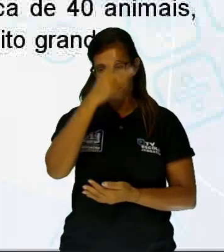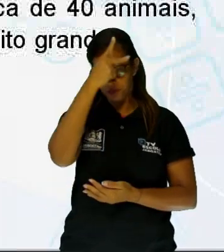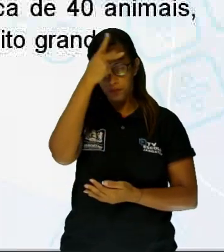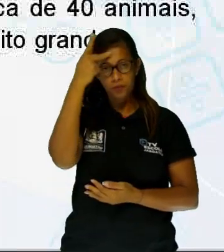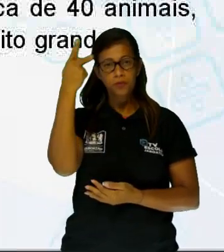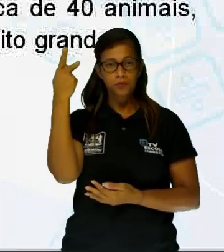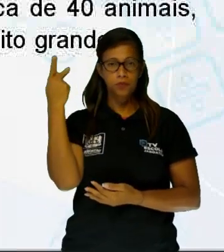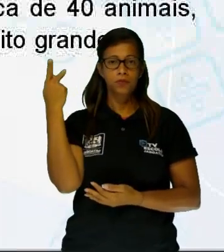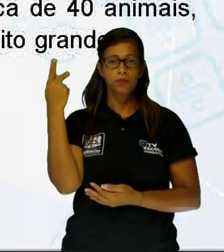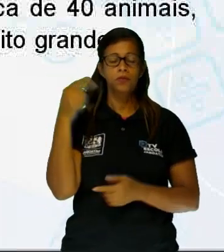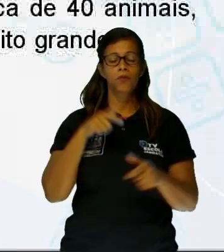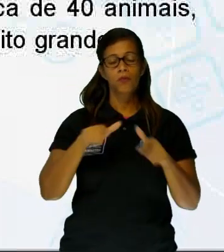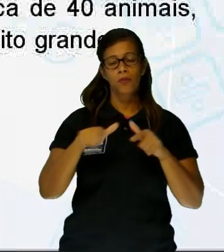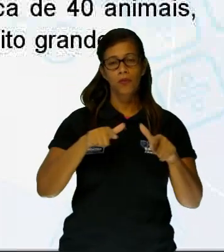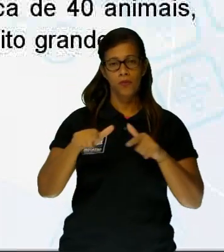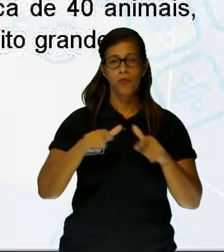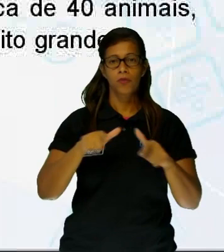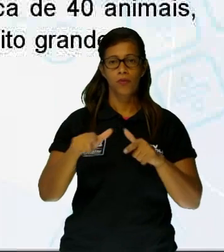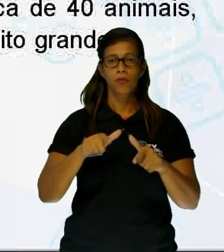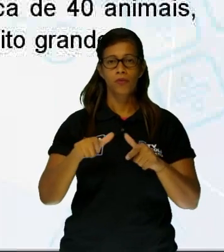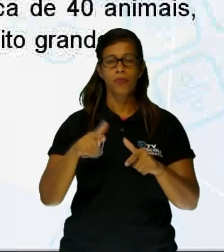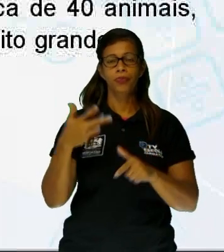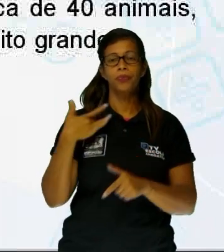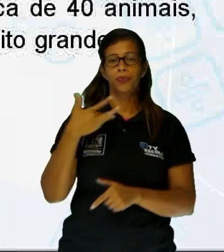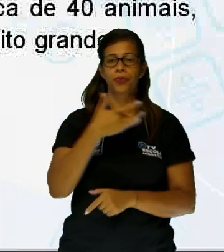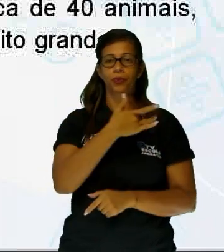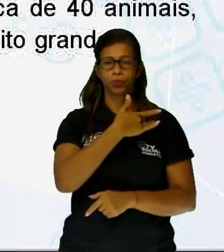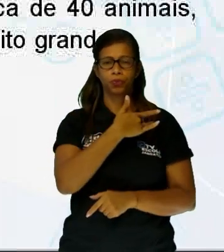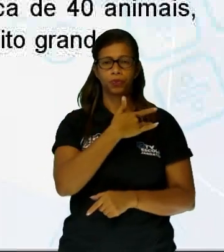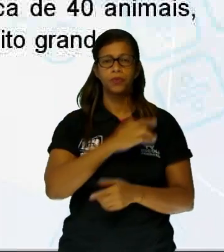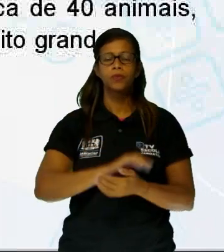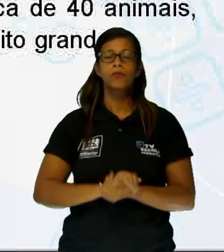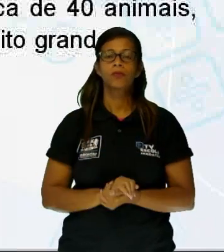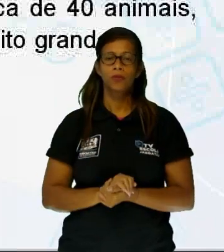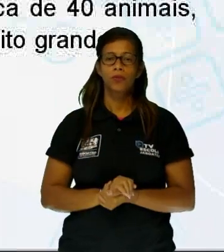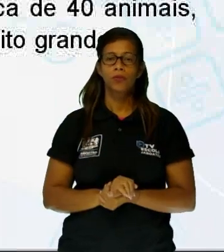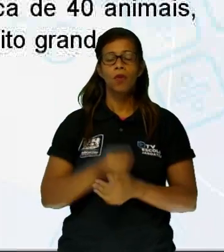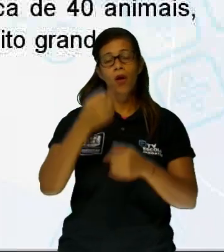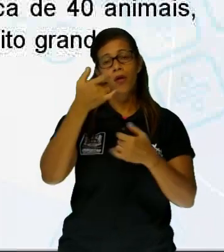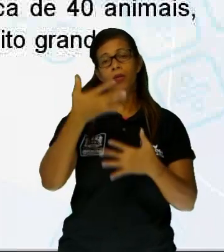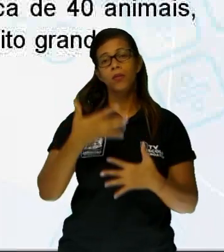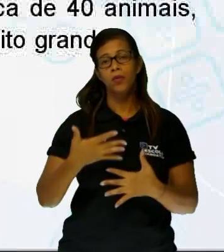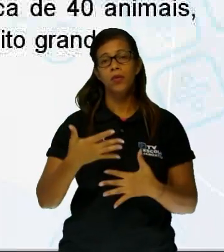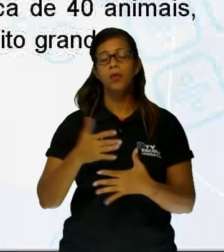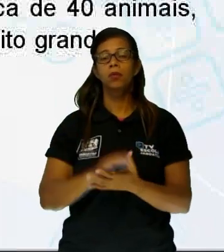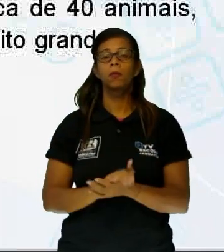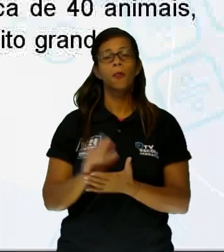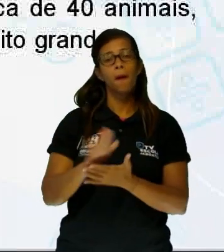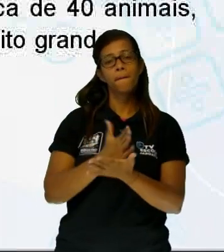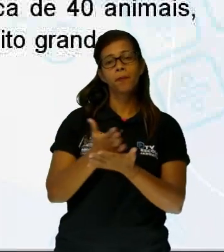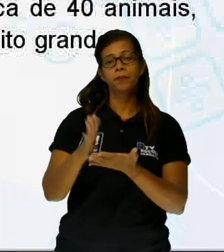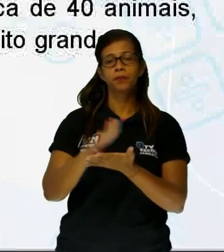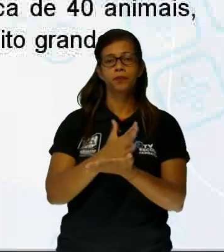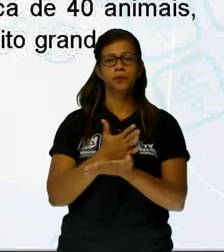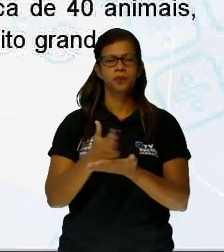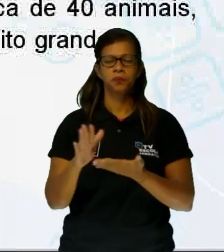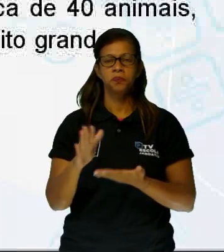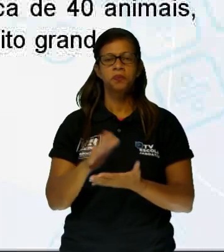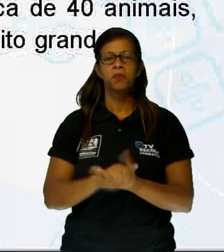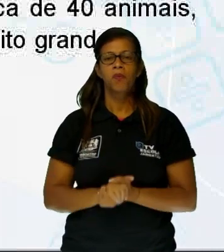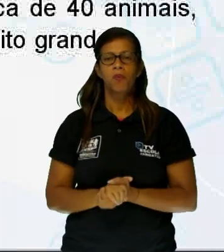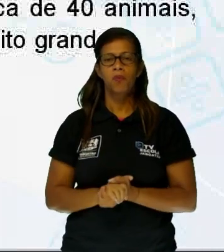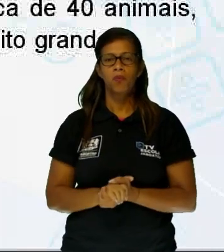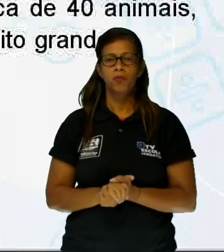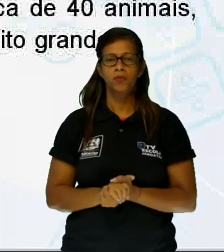Internacional Protetora dos Animais, SUIPA, cerca de 40 animais, entre cães e gatos, são abandonados por dia